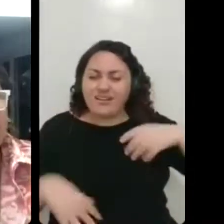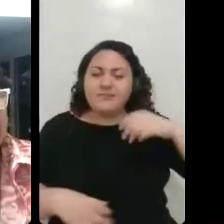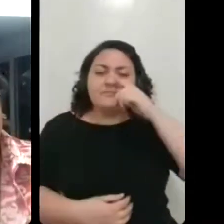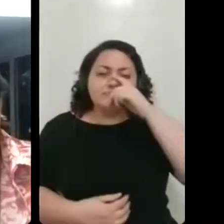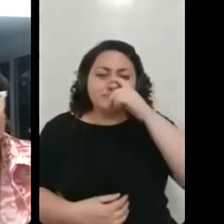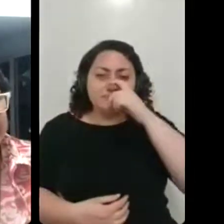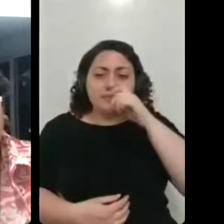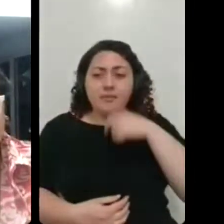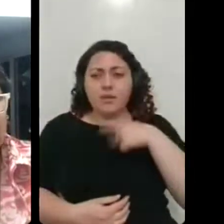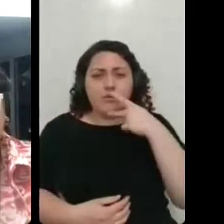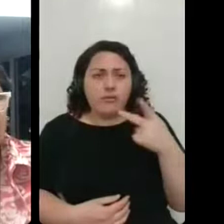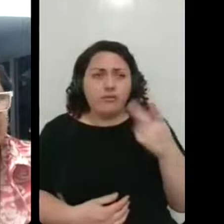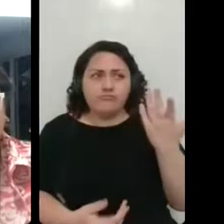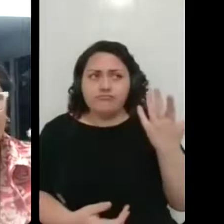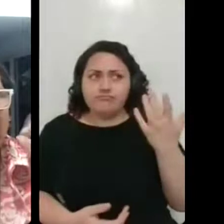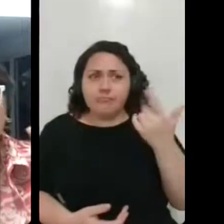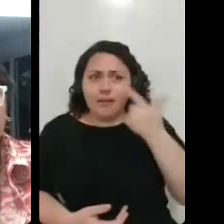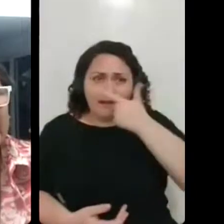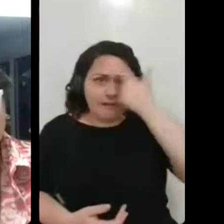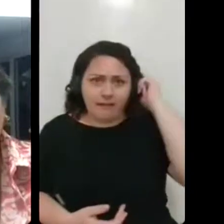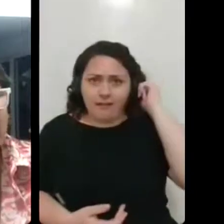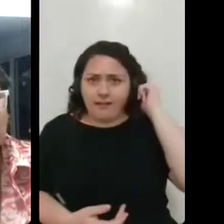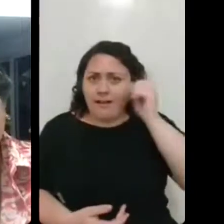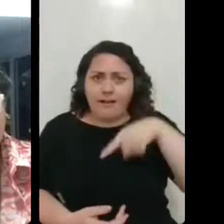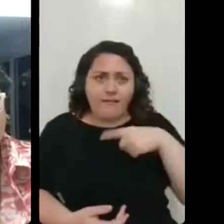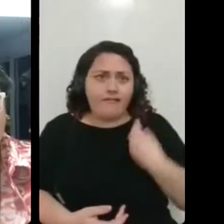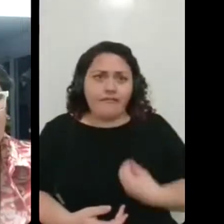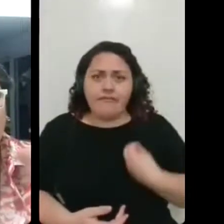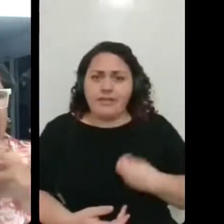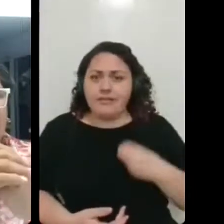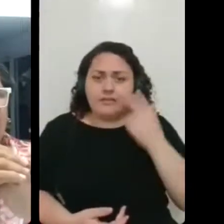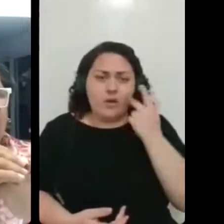careca e viva, sabe? Então, assim, até na vida que eu lembro.